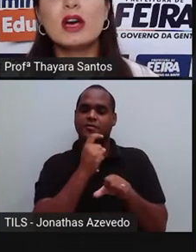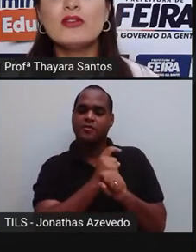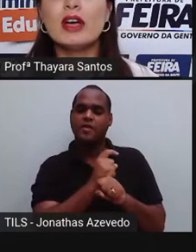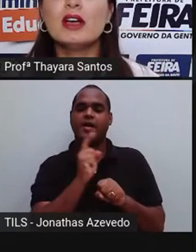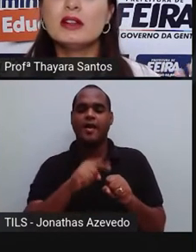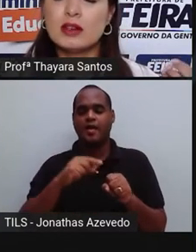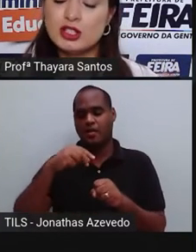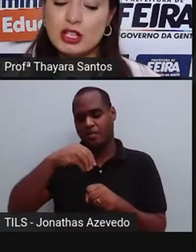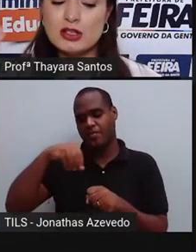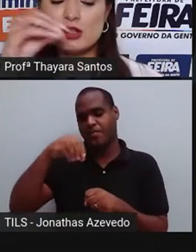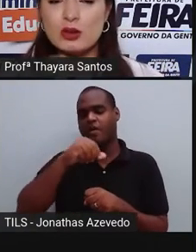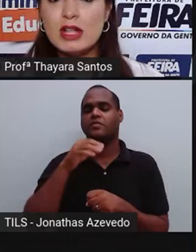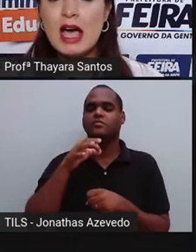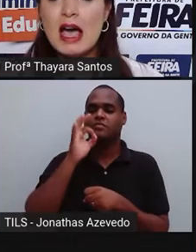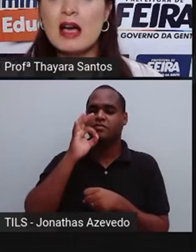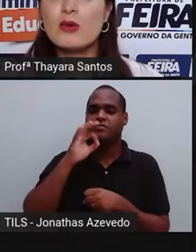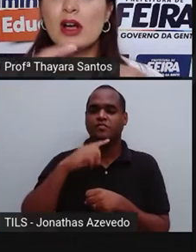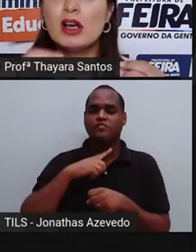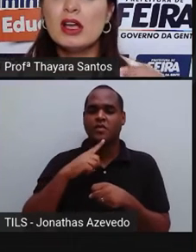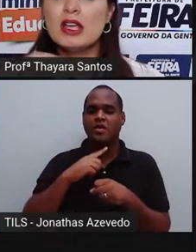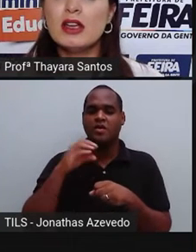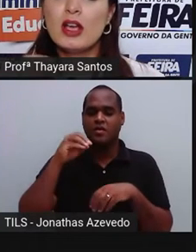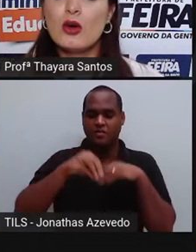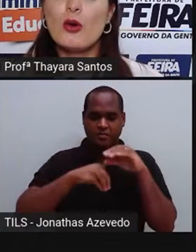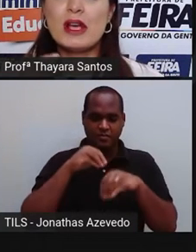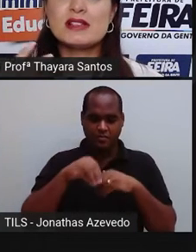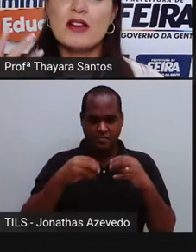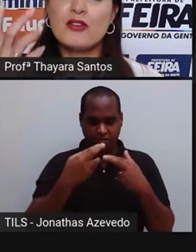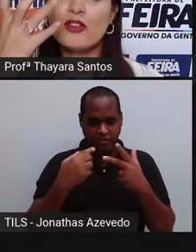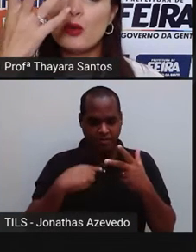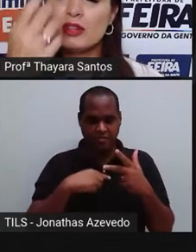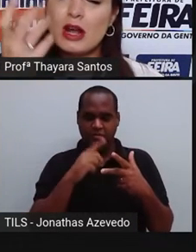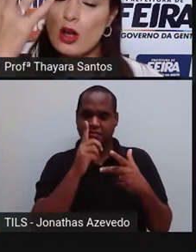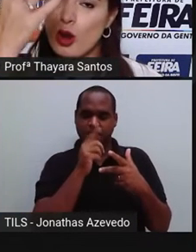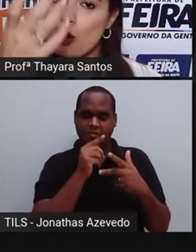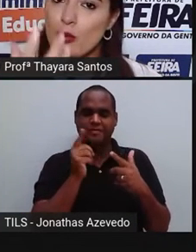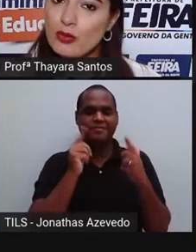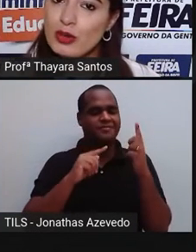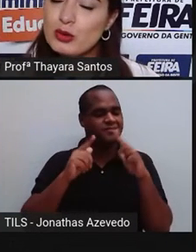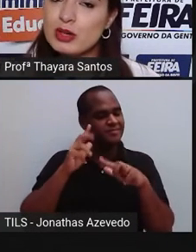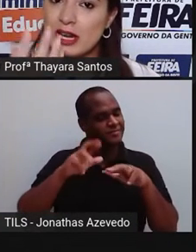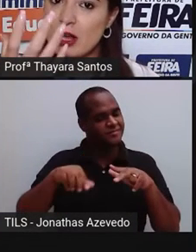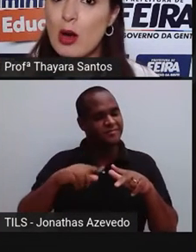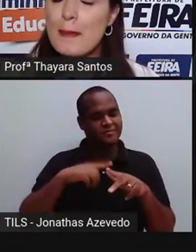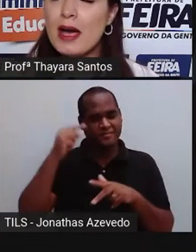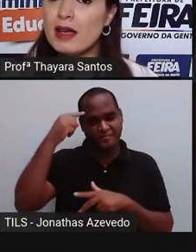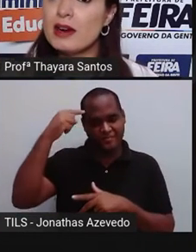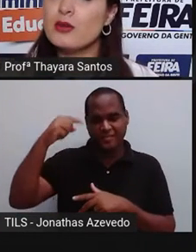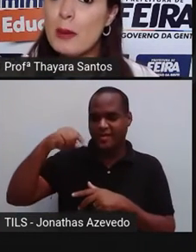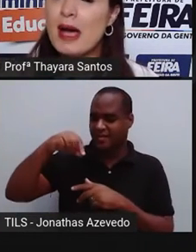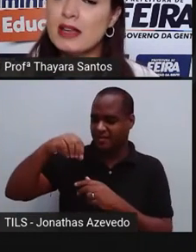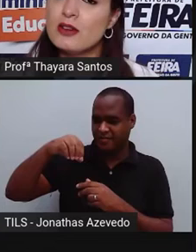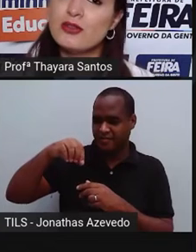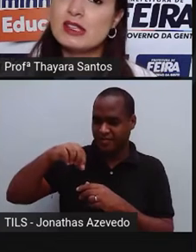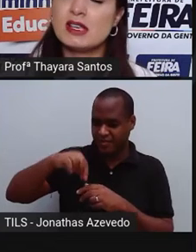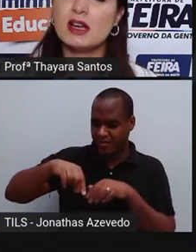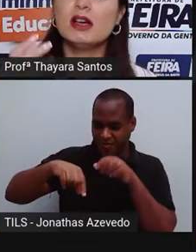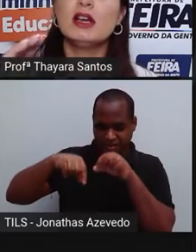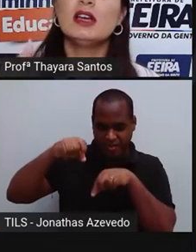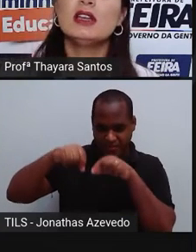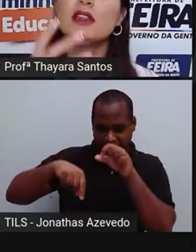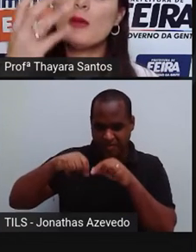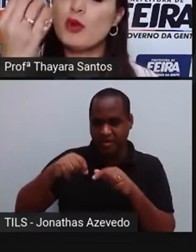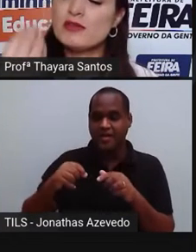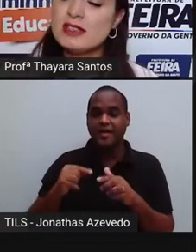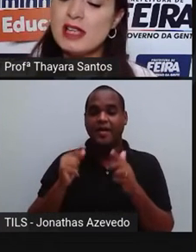pó ali do café. Então, gente adiciona a água e começa a filtrar, coloca o filtro ali, que é uma barreira física.